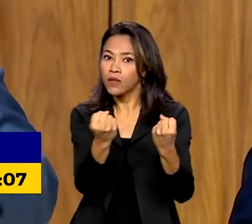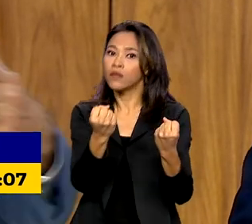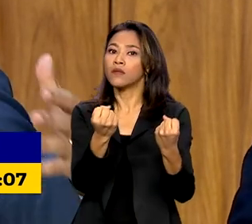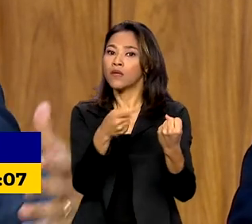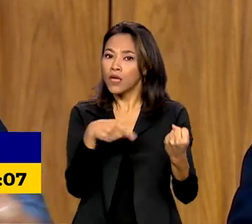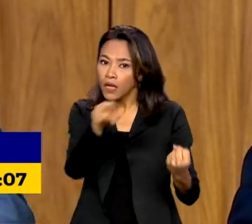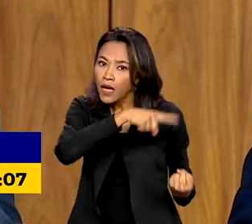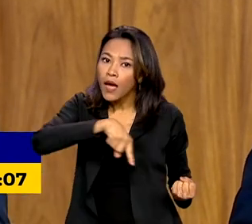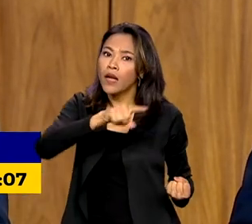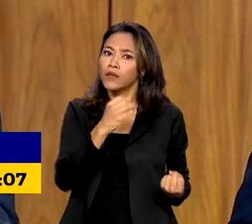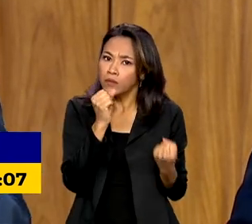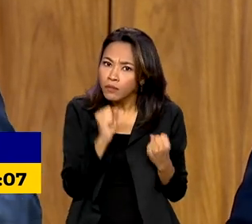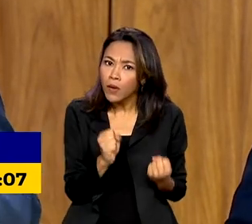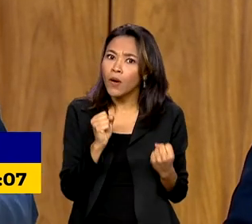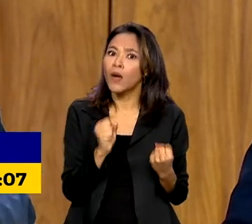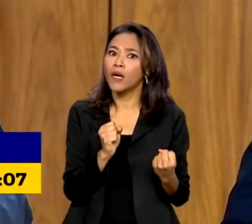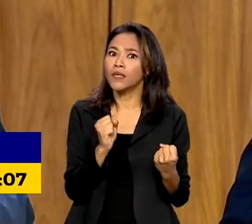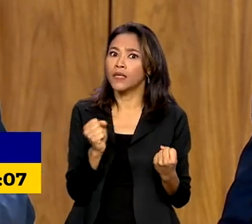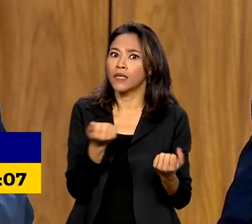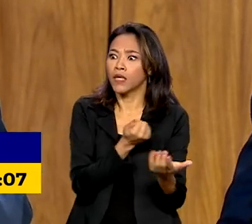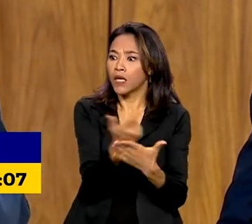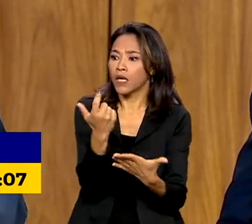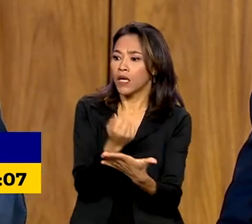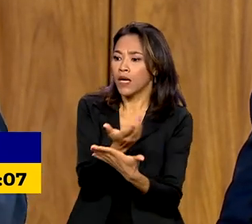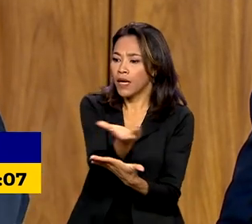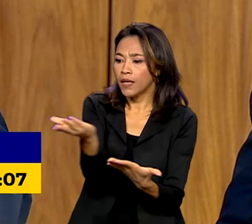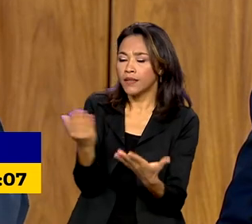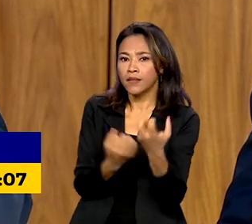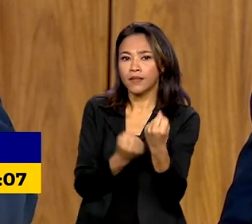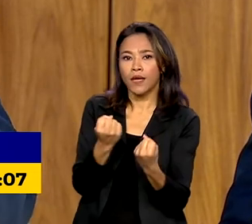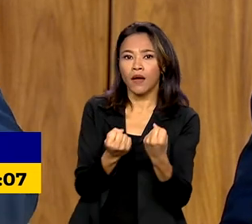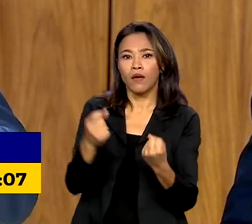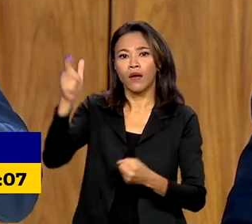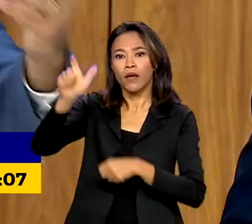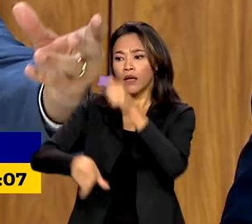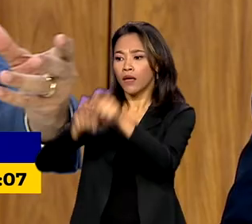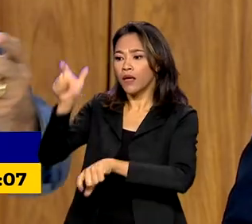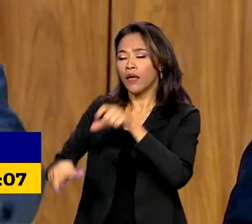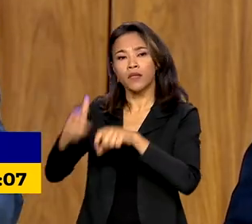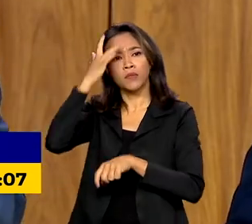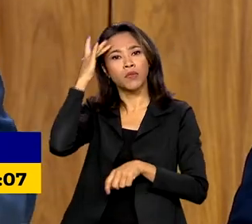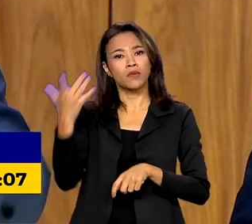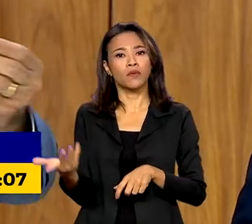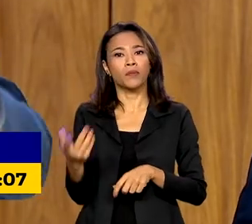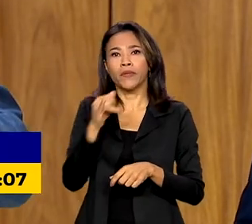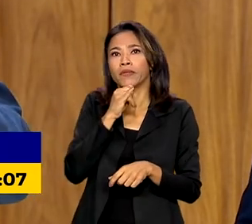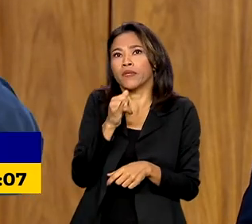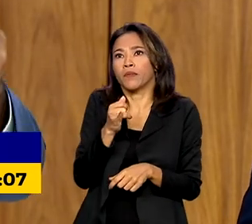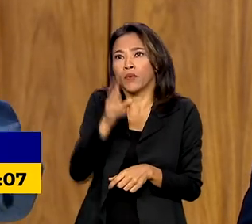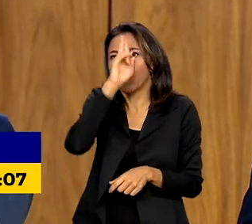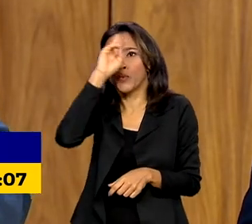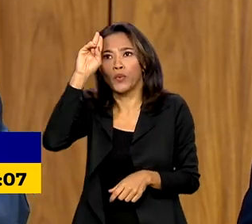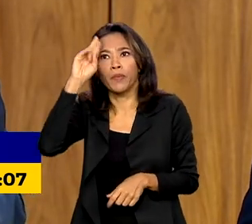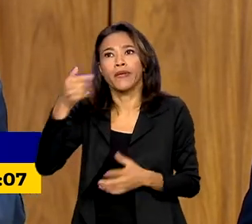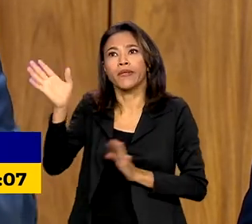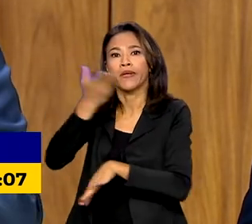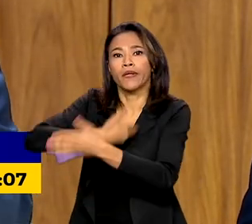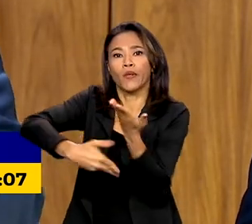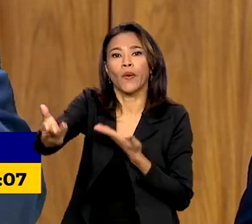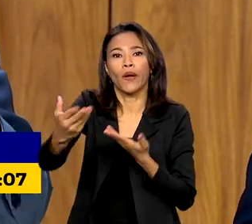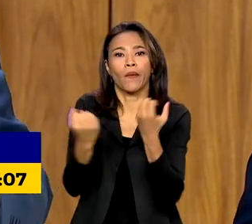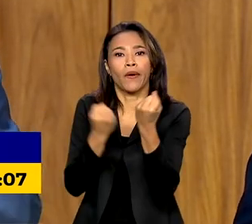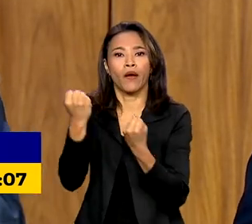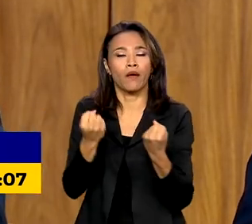frota rapidamente e o consumidor final, o motorista do Uber que está querendo trocar o carro,